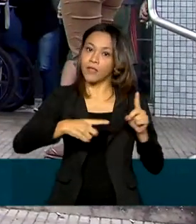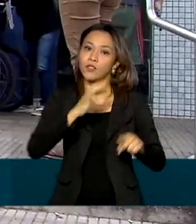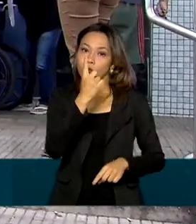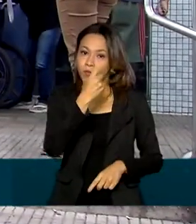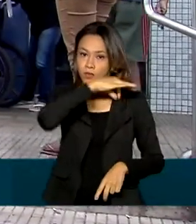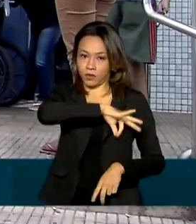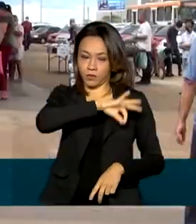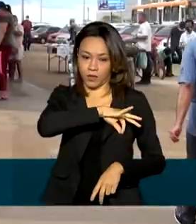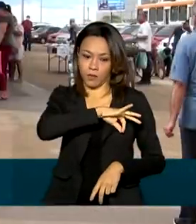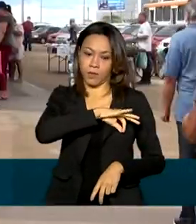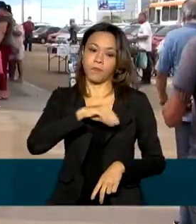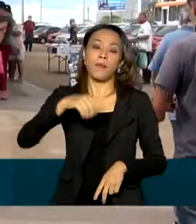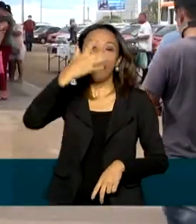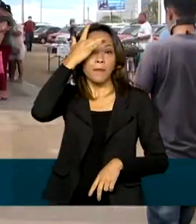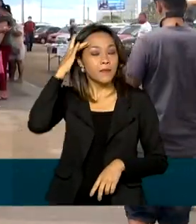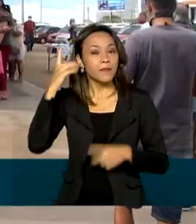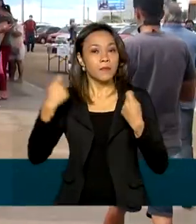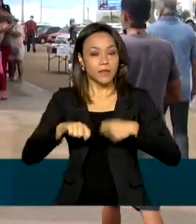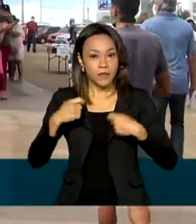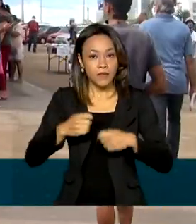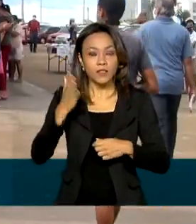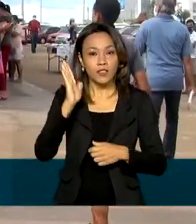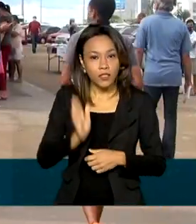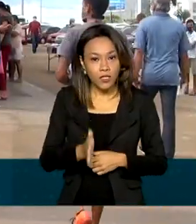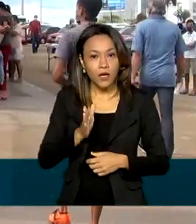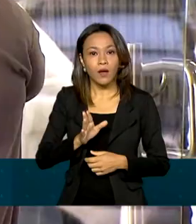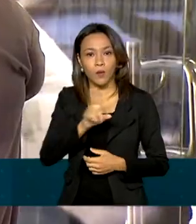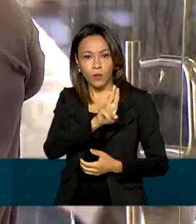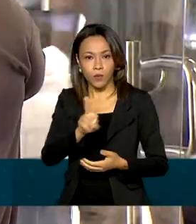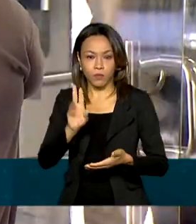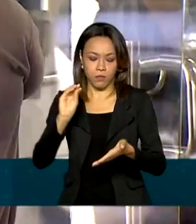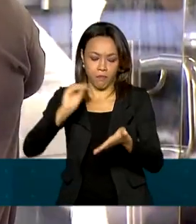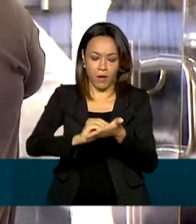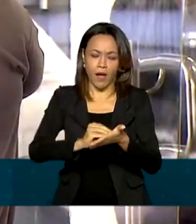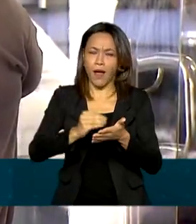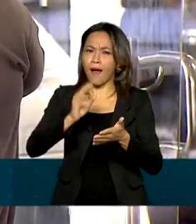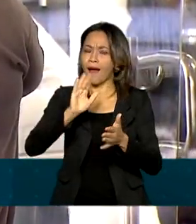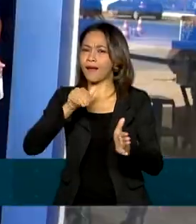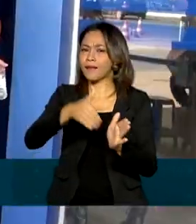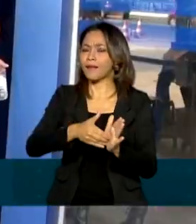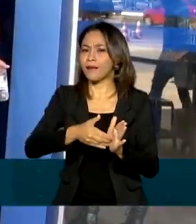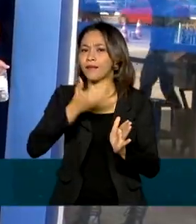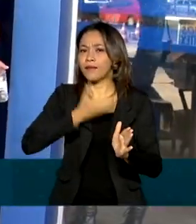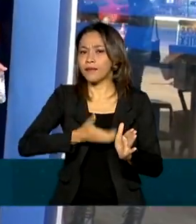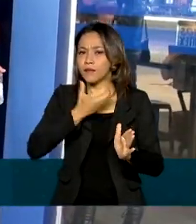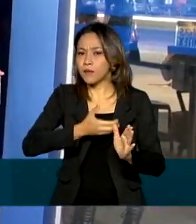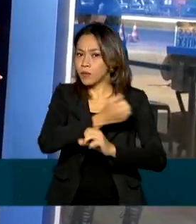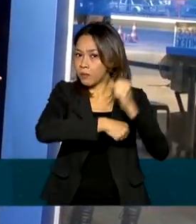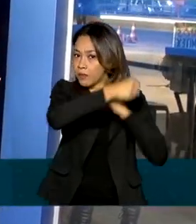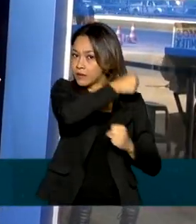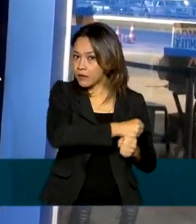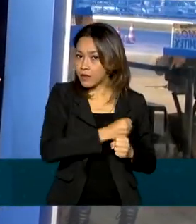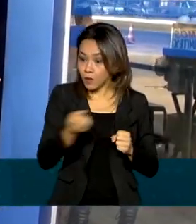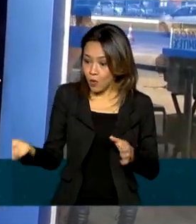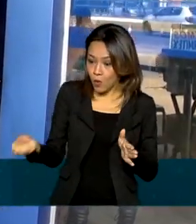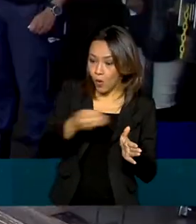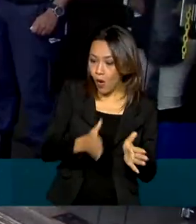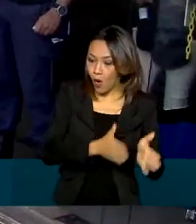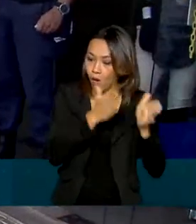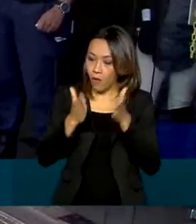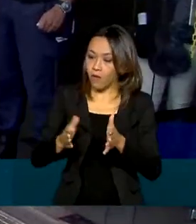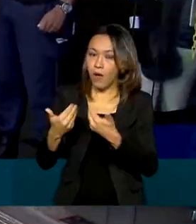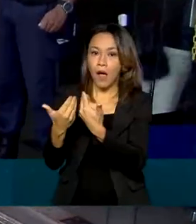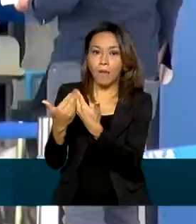beneficiário precisa já ter sido considerado elegível até dezembro do ano passado, pois não haverá nova fase de